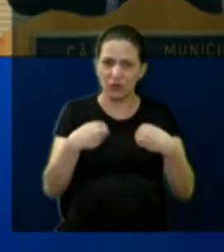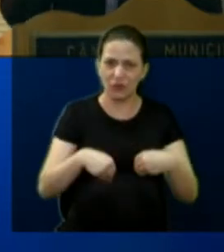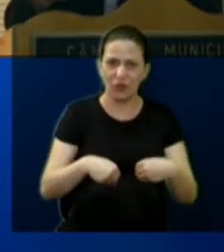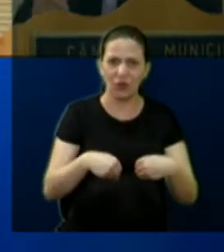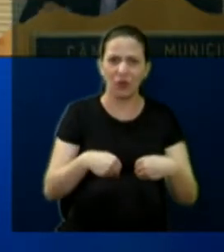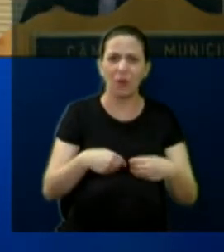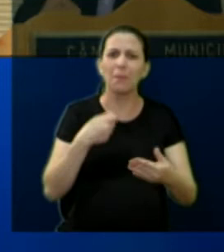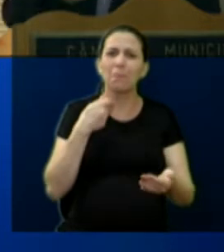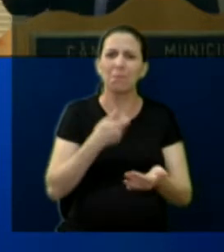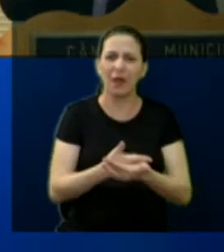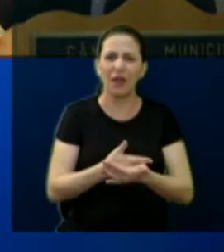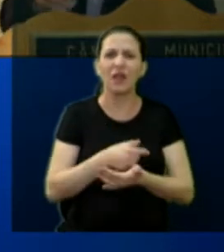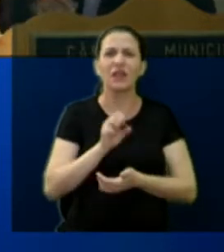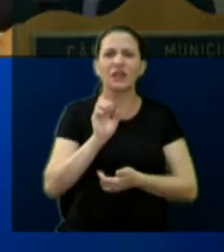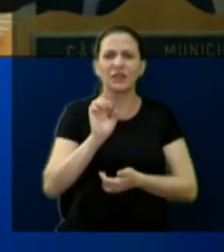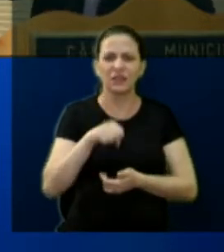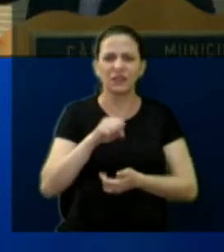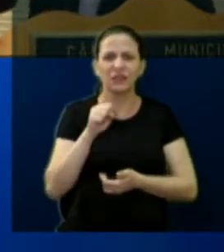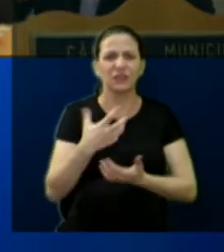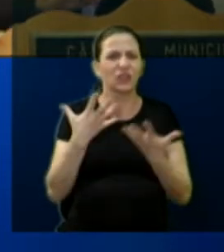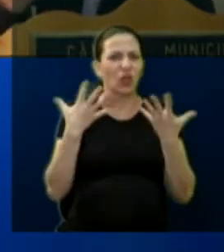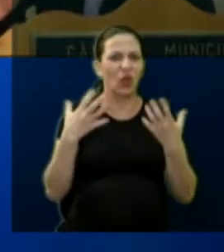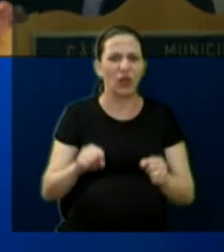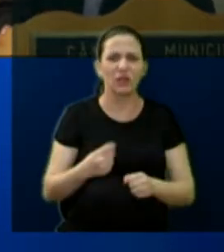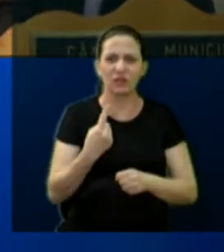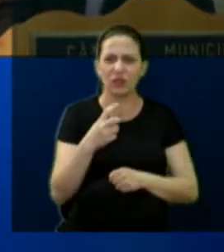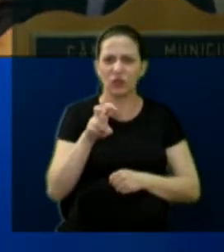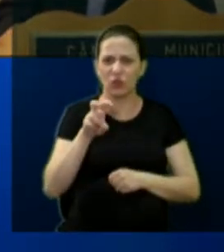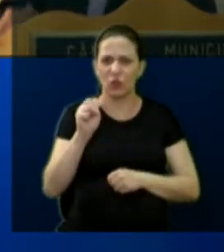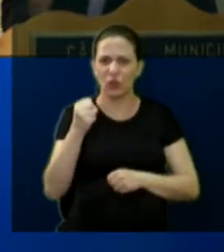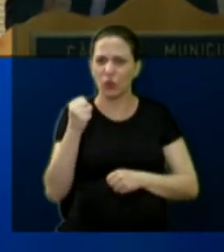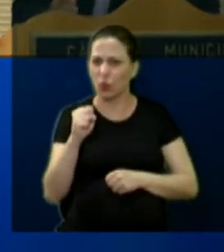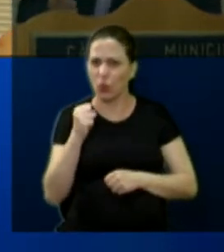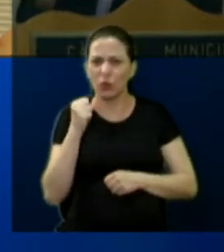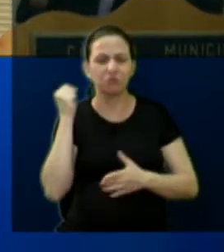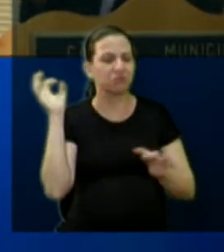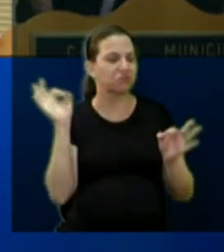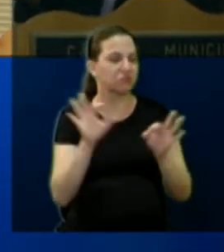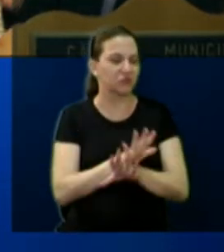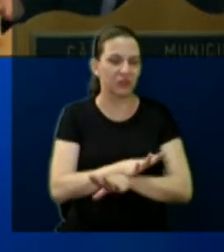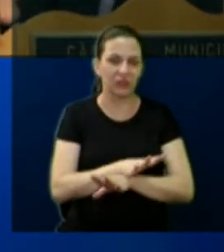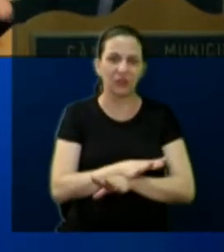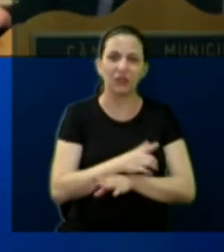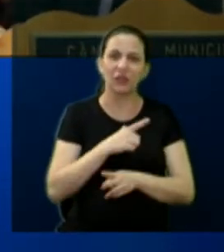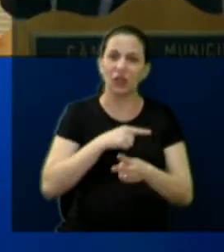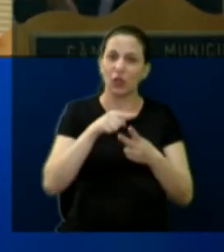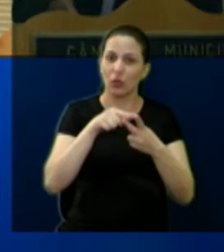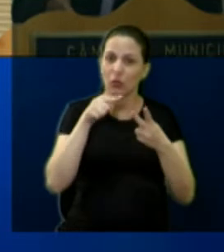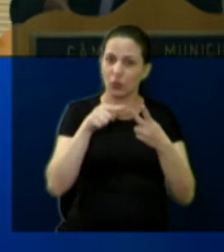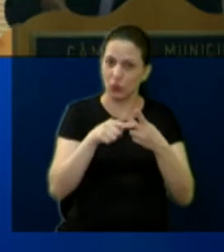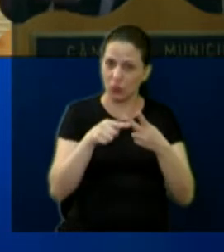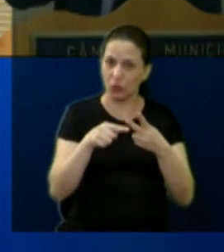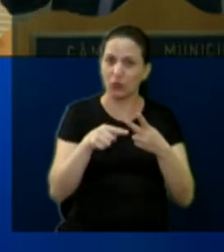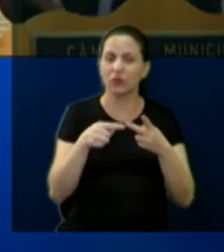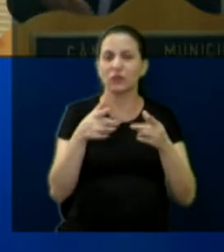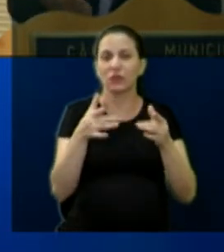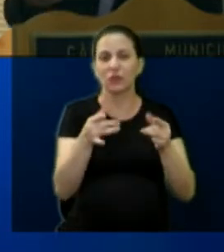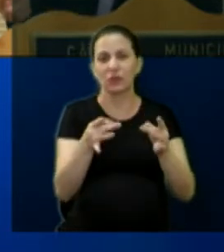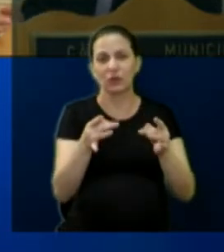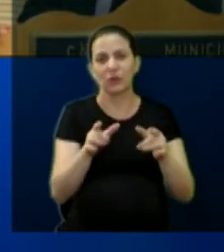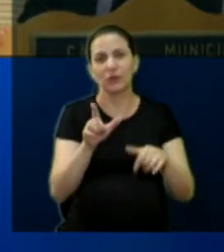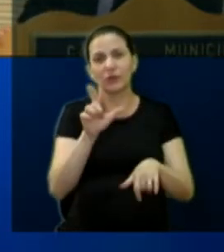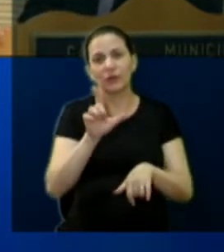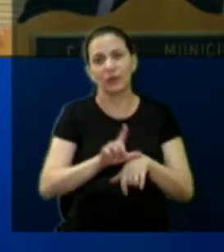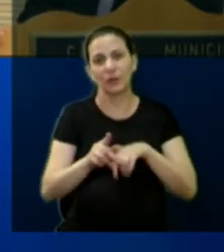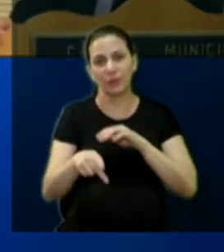não, vai ter que pagar, o valor que está aí é 158 e acabou. Mesmo tendo duas imobiliárias para o mesmo terreno, ofertando o